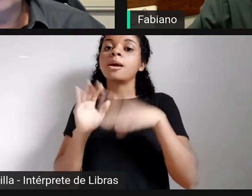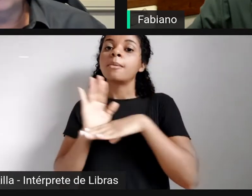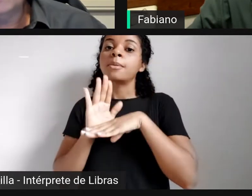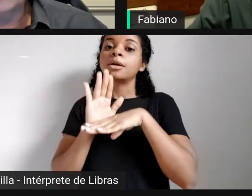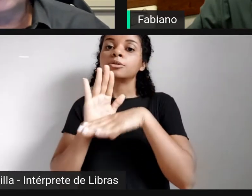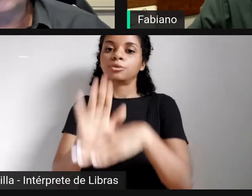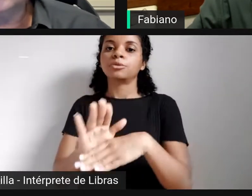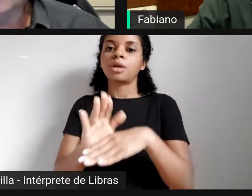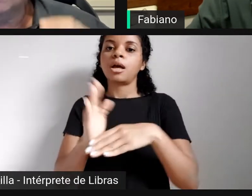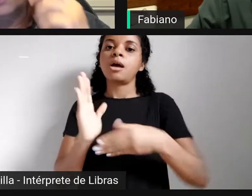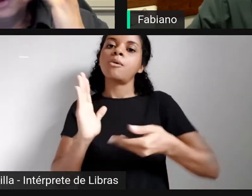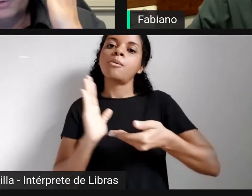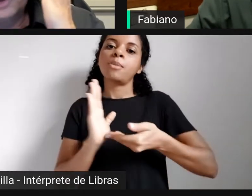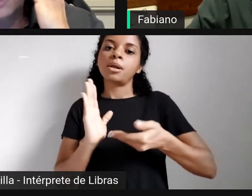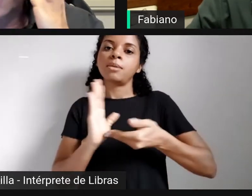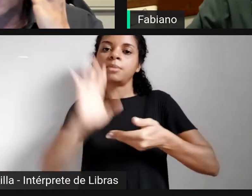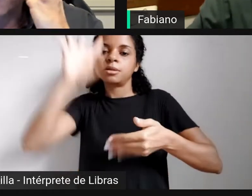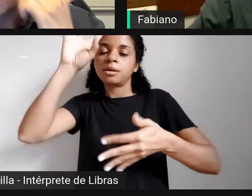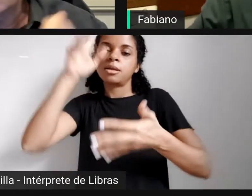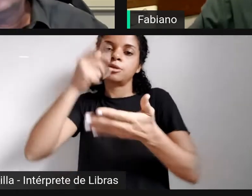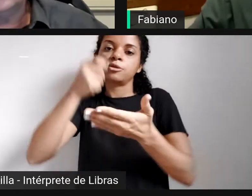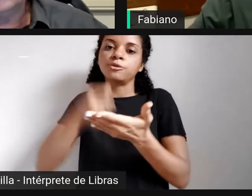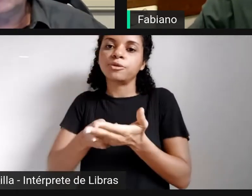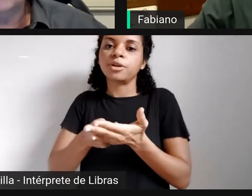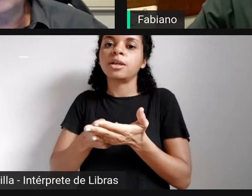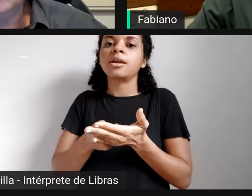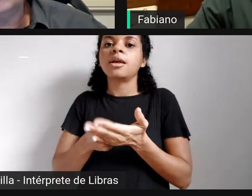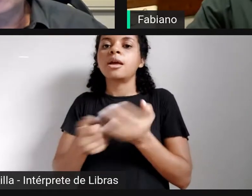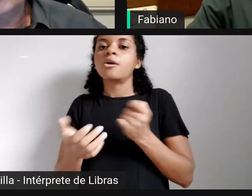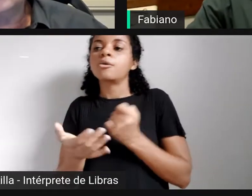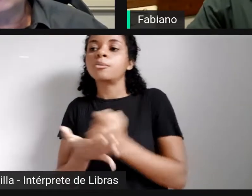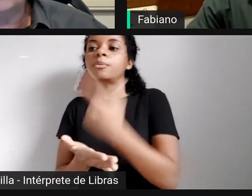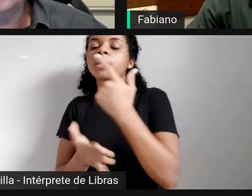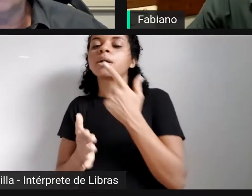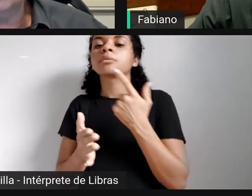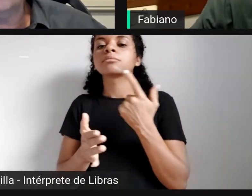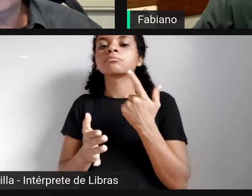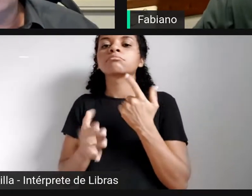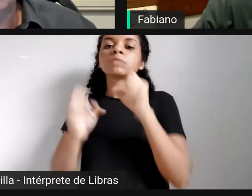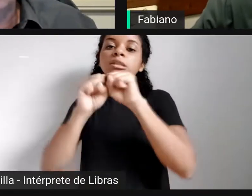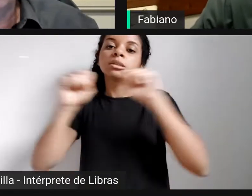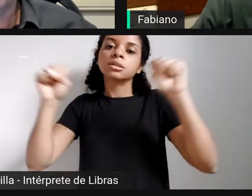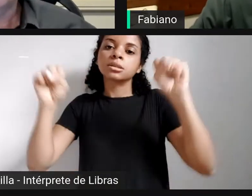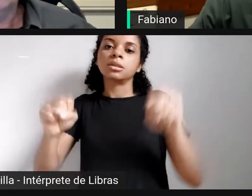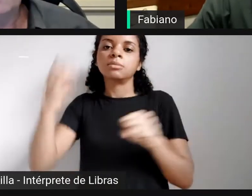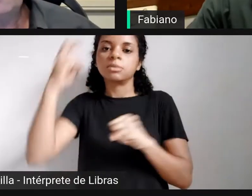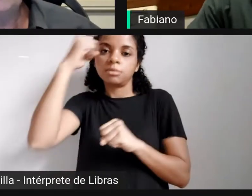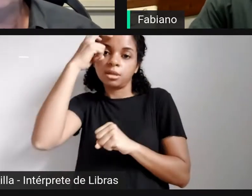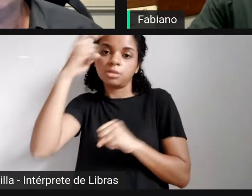decisões sobre aquisição ou sobre utilização de sistemas de inteligência artificial. Muito obrigado.